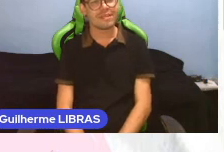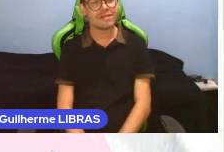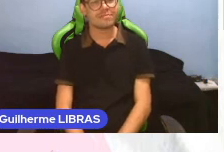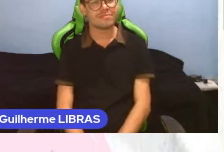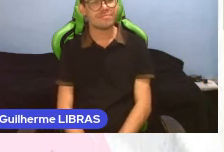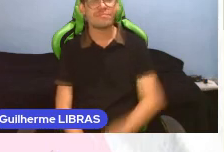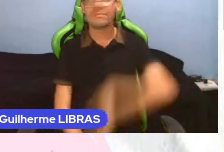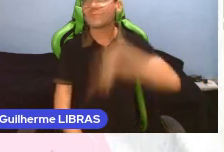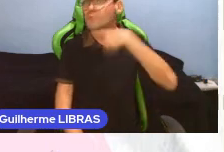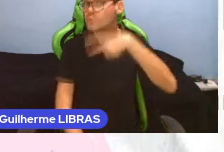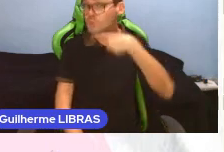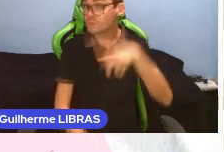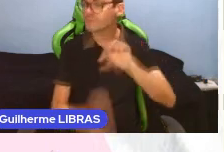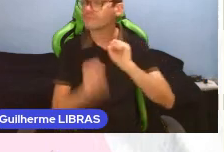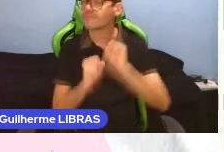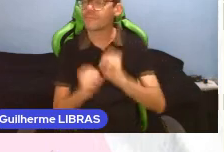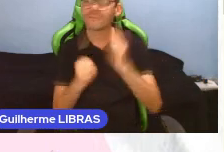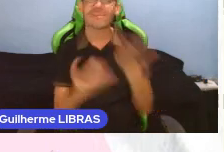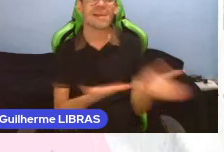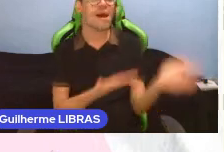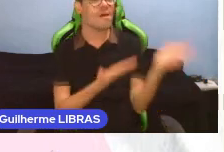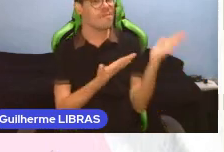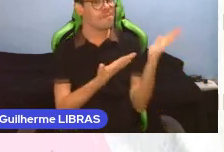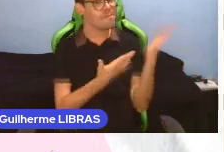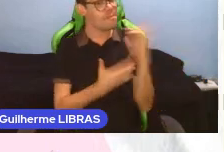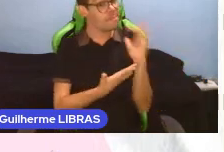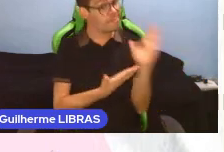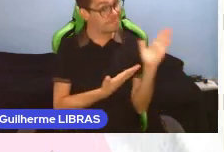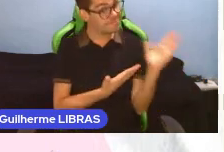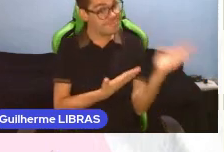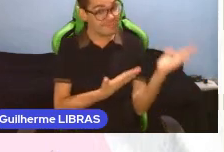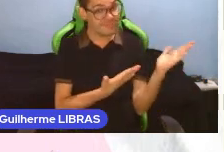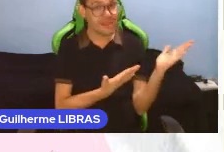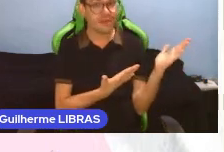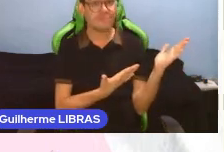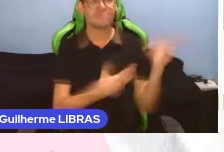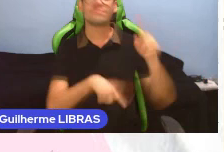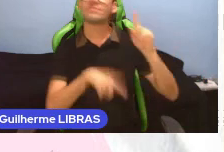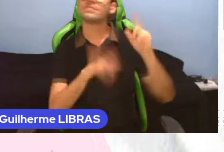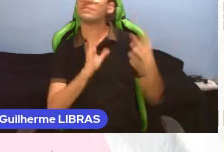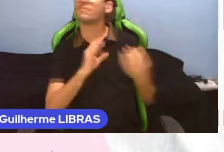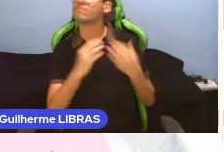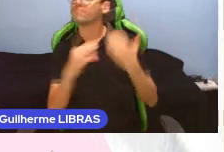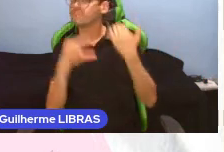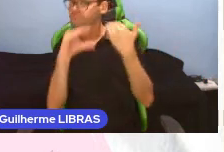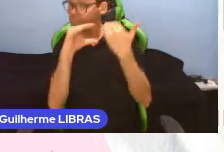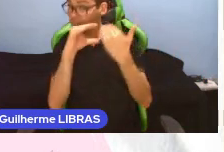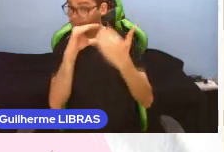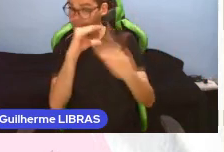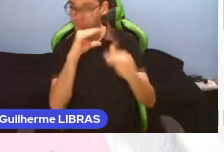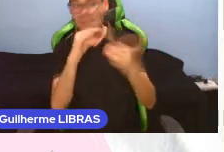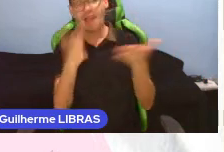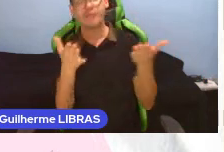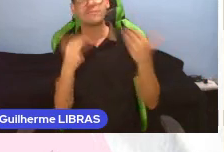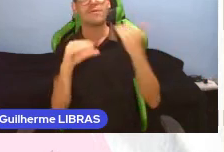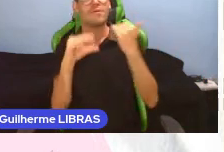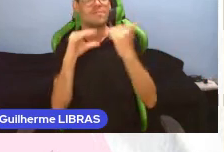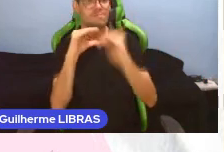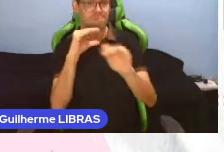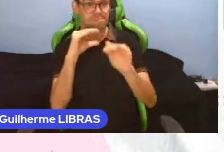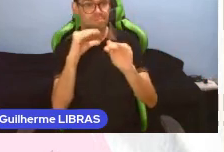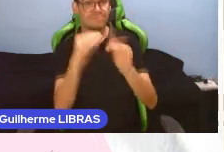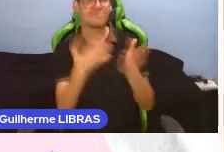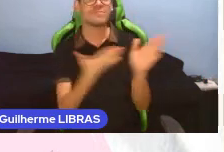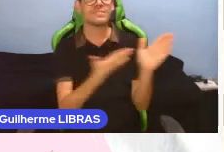Dúvidas? Qualquer dúvida que tiverem, por favor, acessem o e-mail,